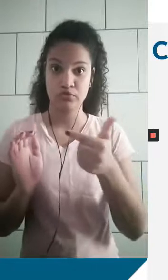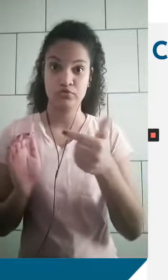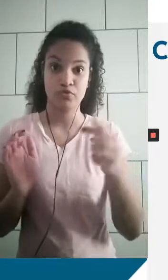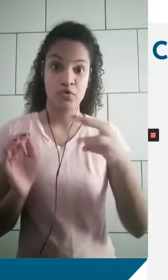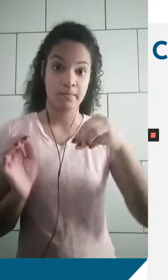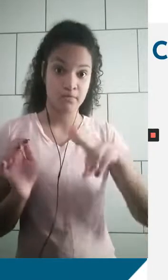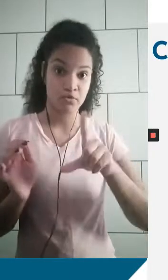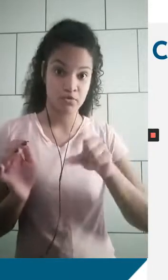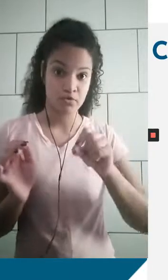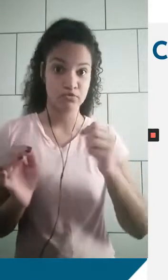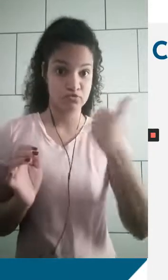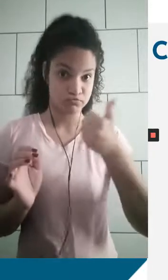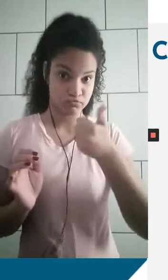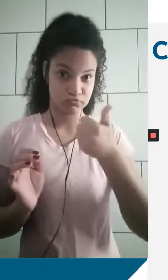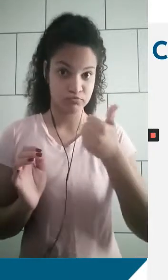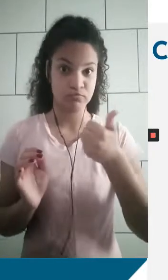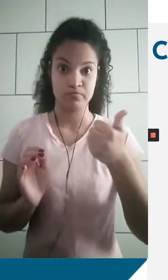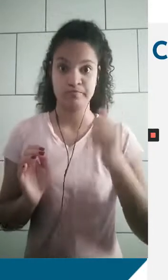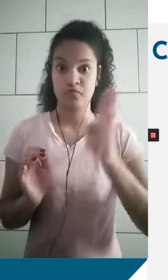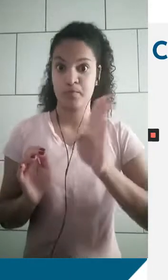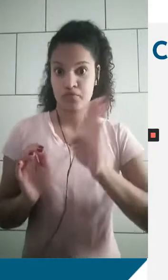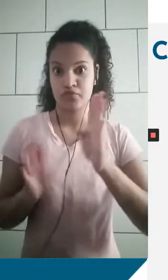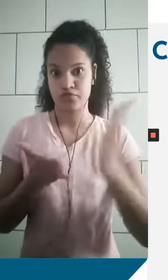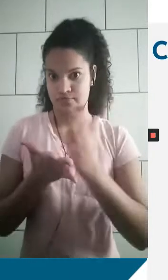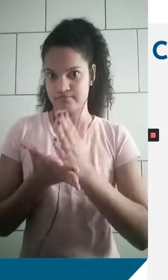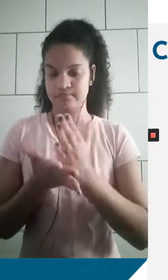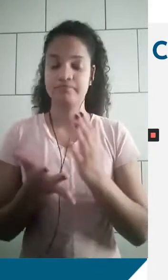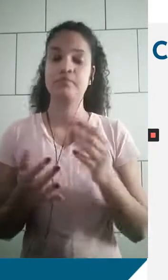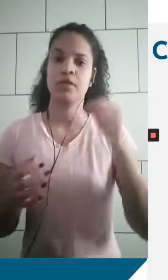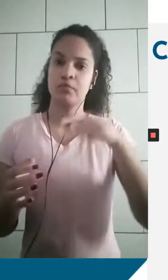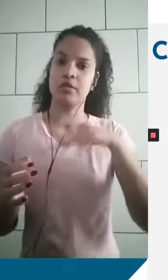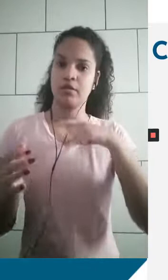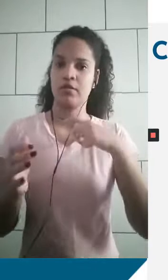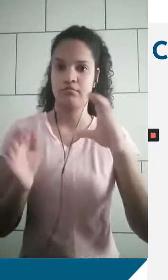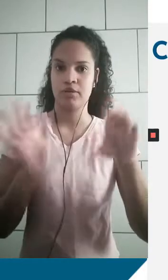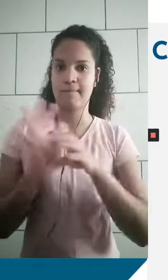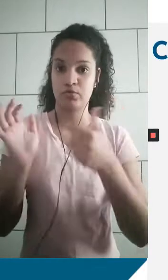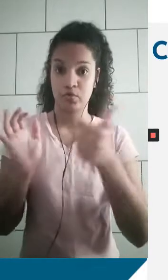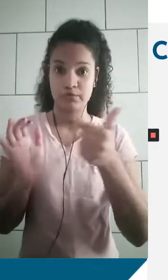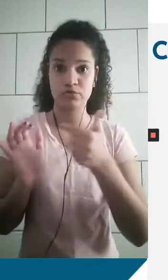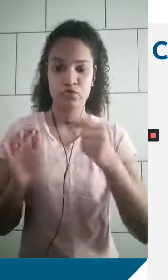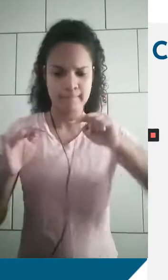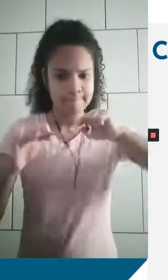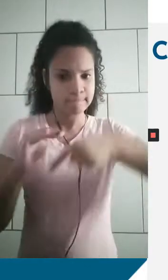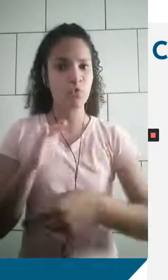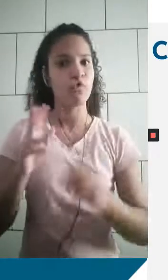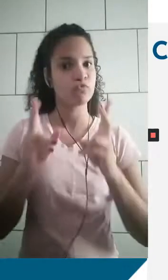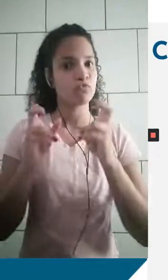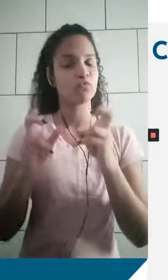do módulo 1 da nossa apostila, do nosso módulo. O nosso módulo 1, do seu capítulo 22,